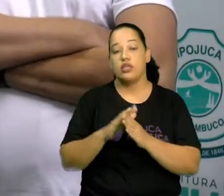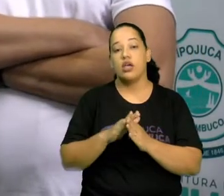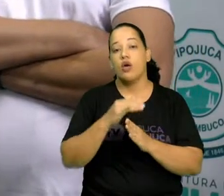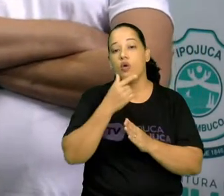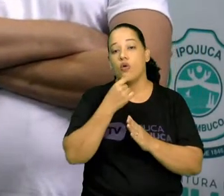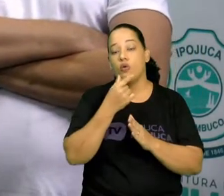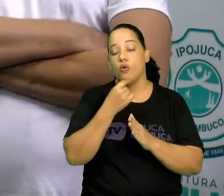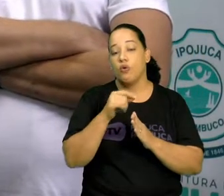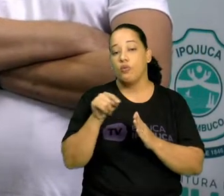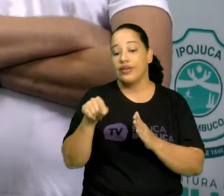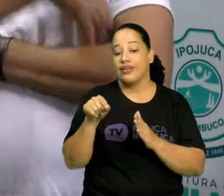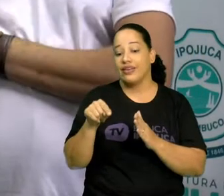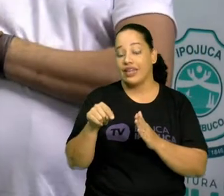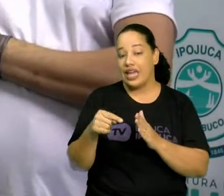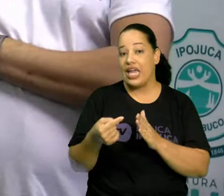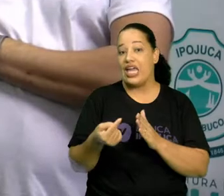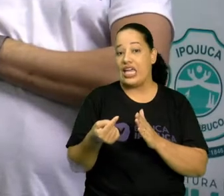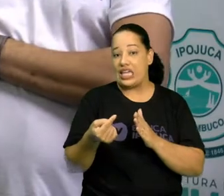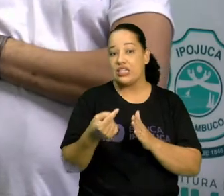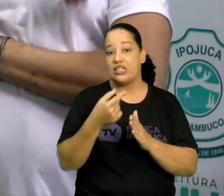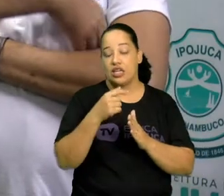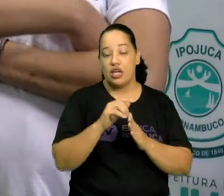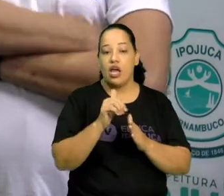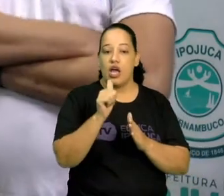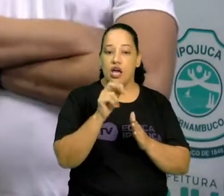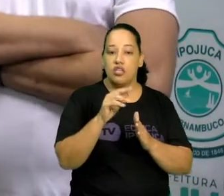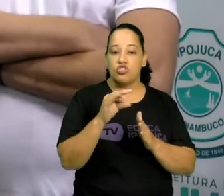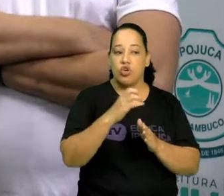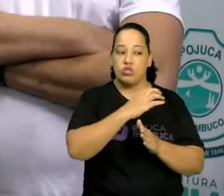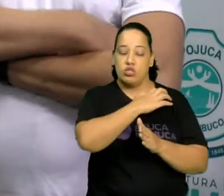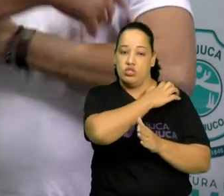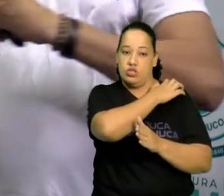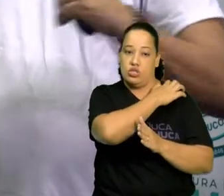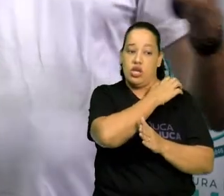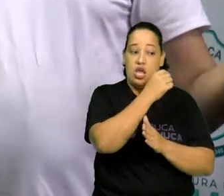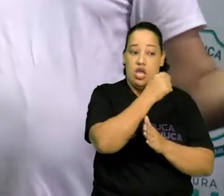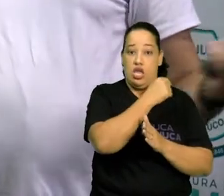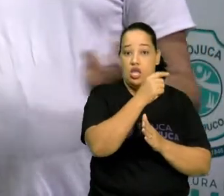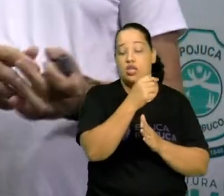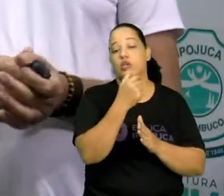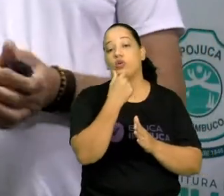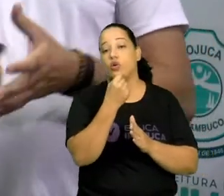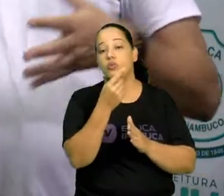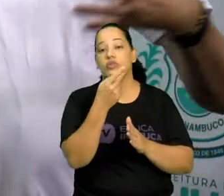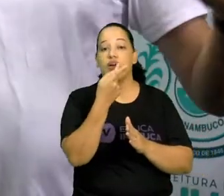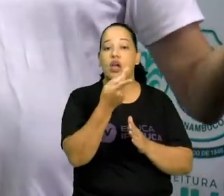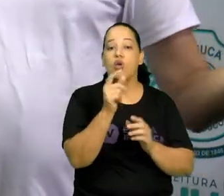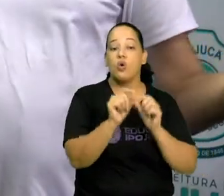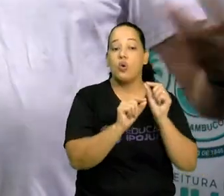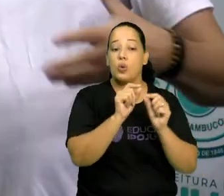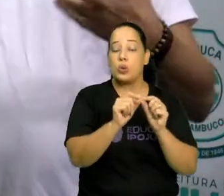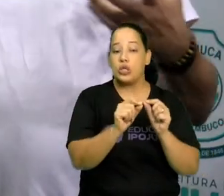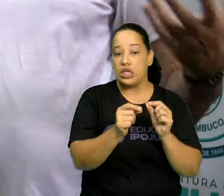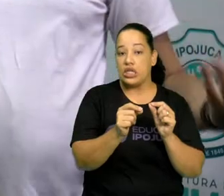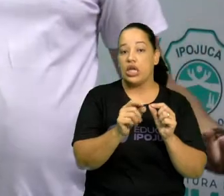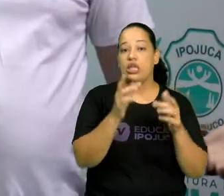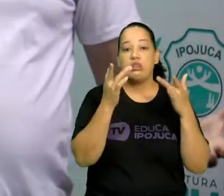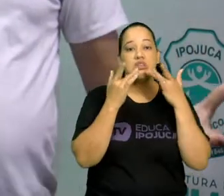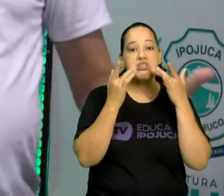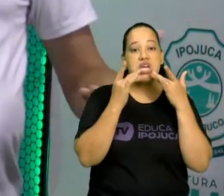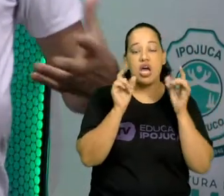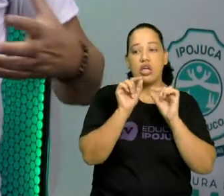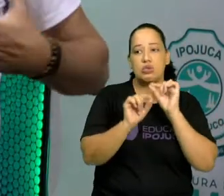discordar de Aristóteles, o grego lá atrás, o filósofo, que dizia que o teatro tinha que ser catártico. O que é ser